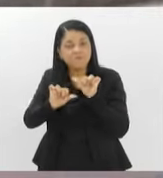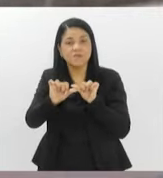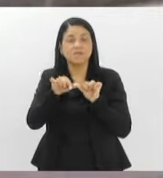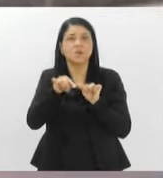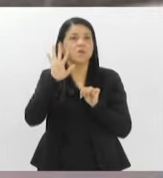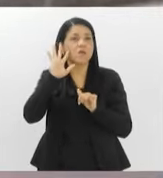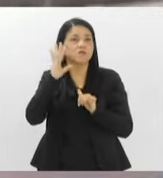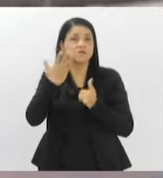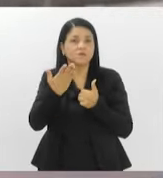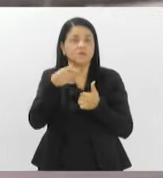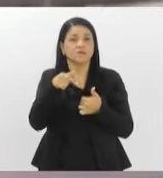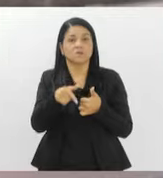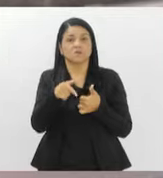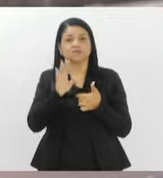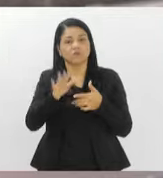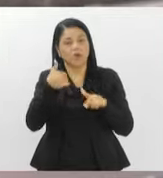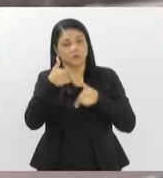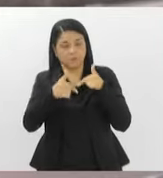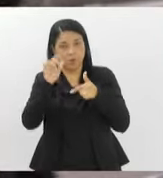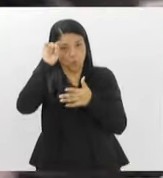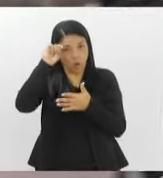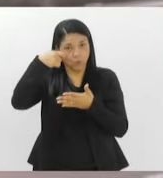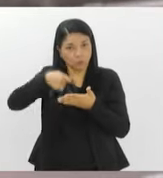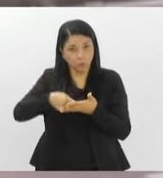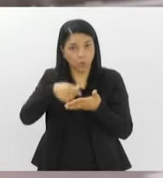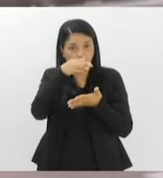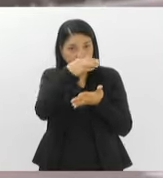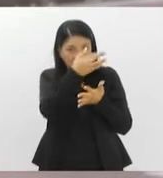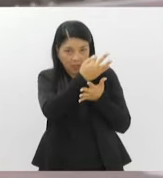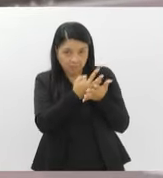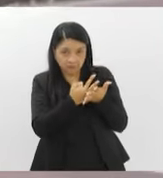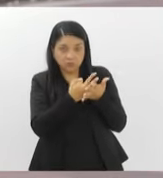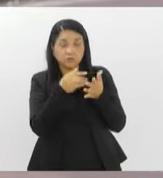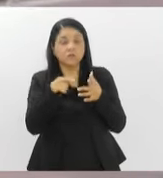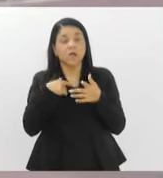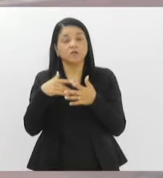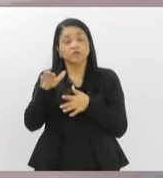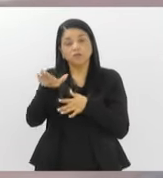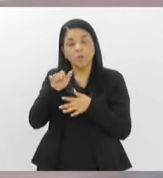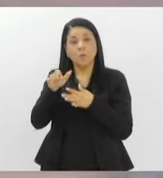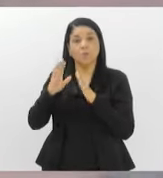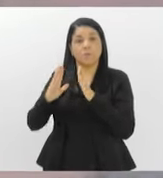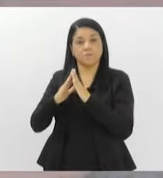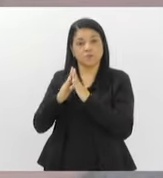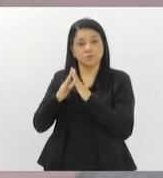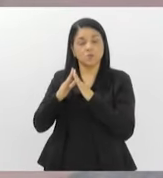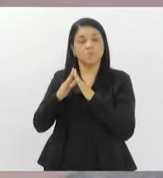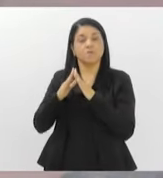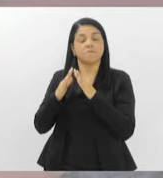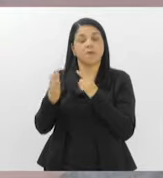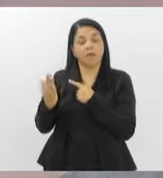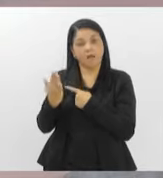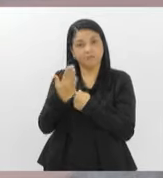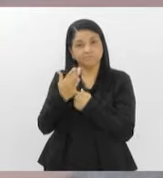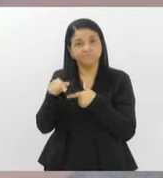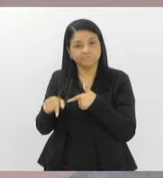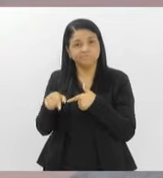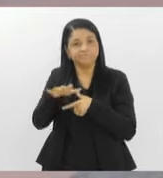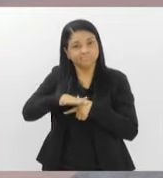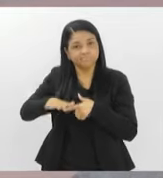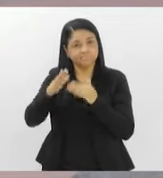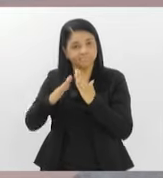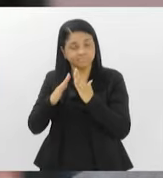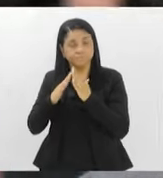resolveu trabalhar. Claro, já tinha um autor que trabalhou o texto. A gente chamou um colaborador do local para o texto. E também a gente preferiu dar